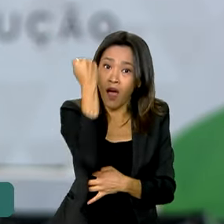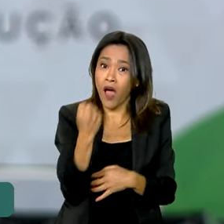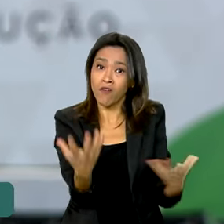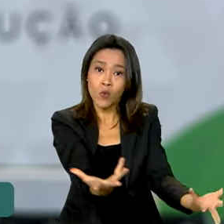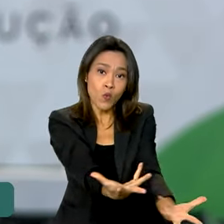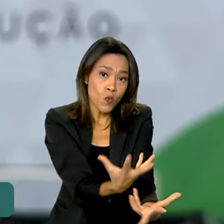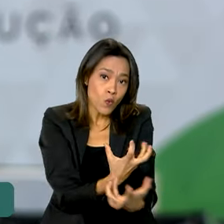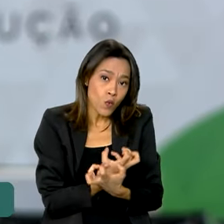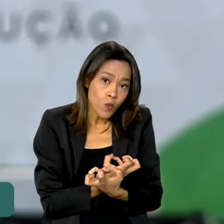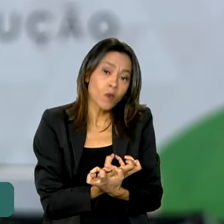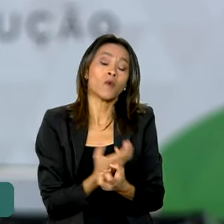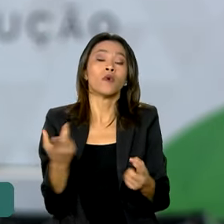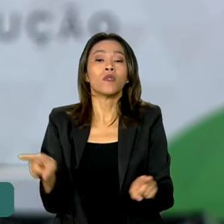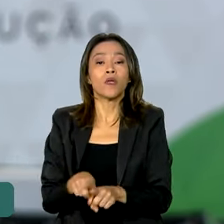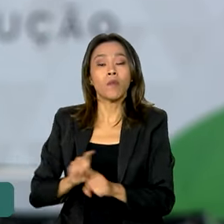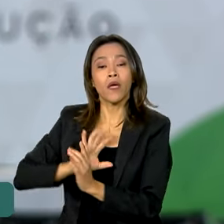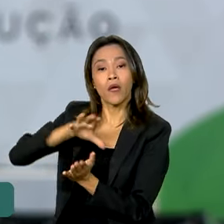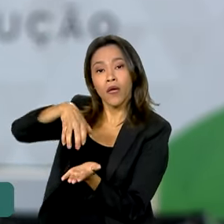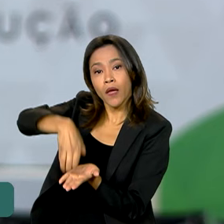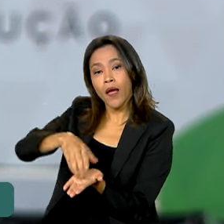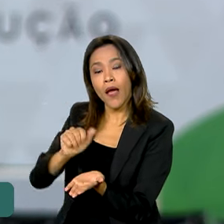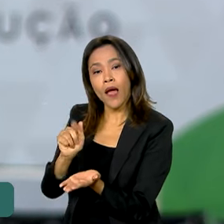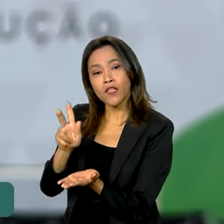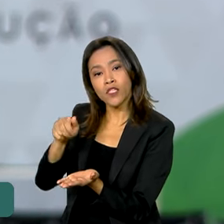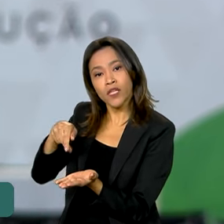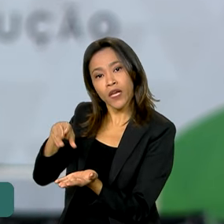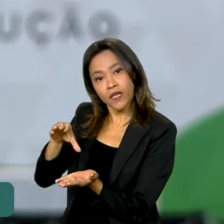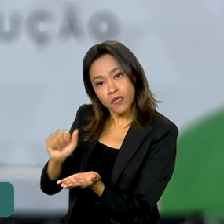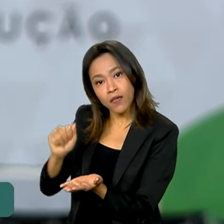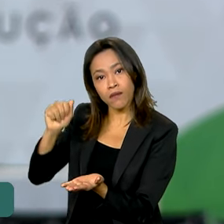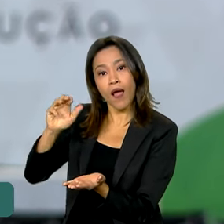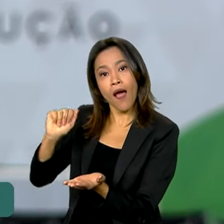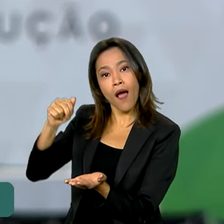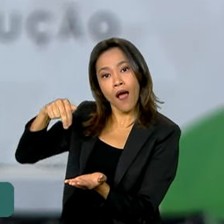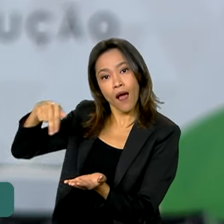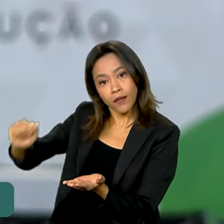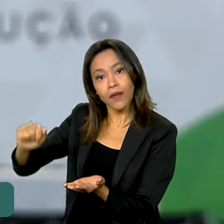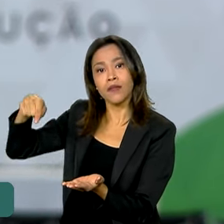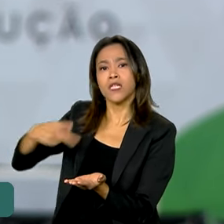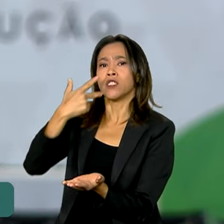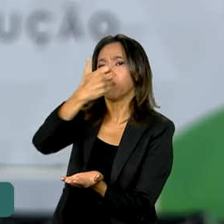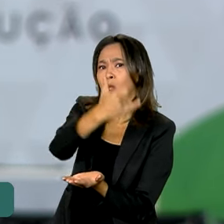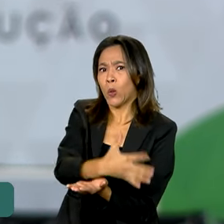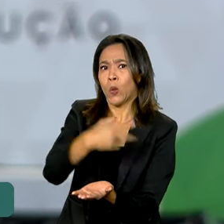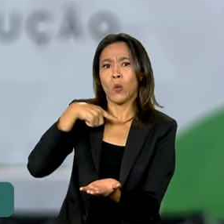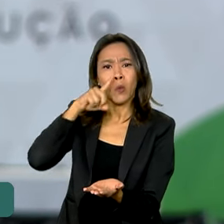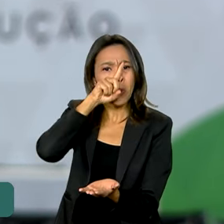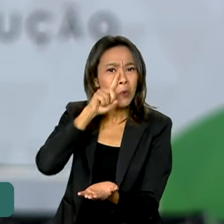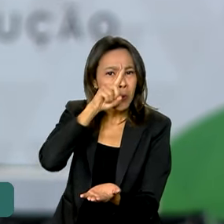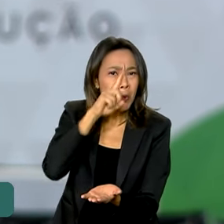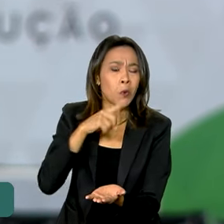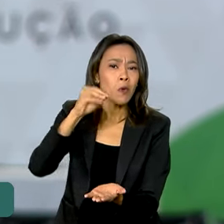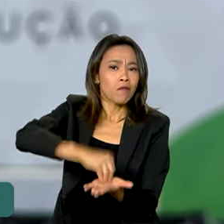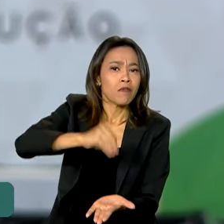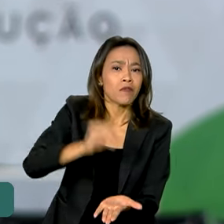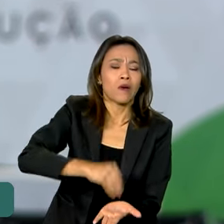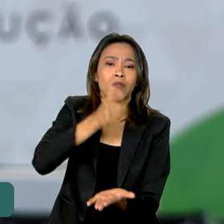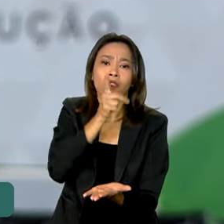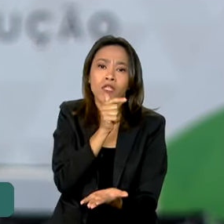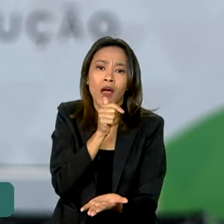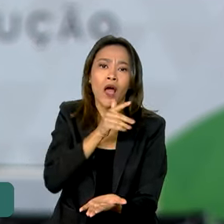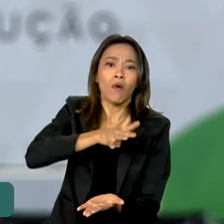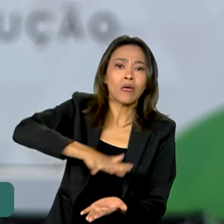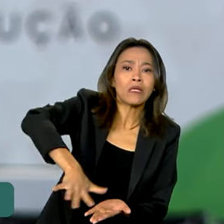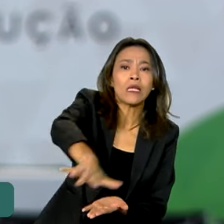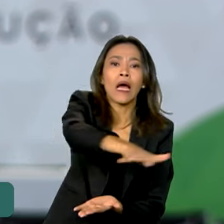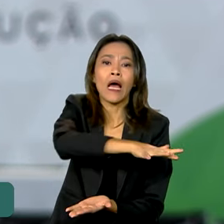a Agência Nacional de Águas declarou pela primeira vez situação crítica de escassez hídrica na região hidrográfica do Paraguai.